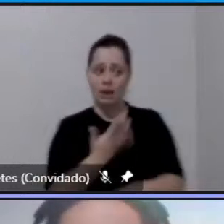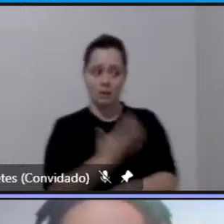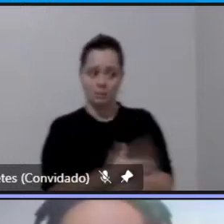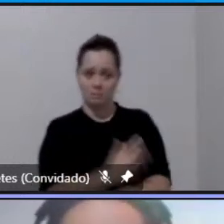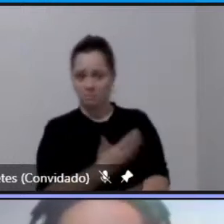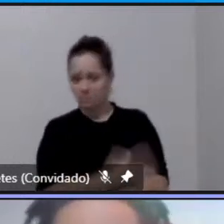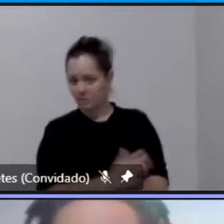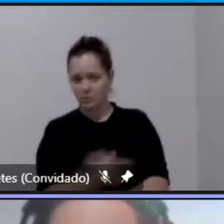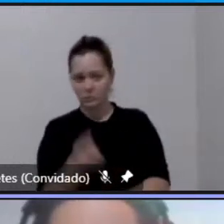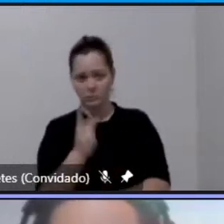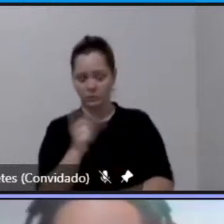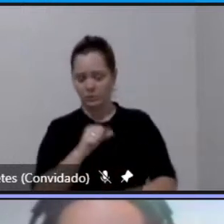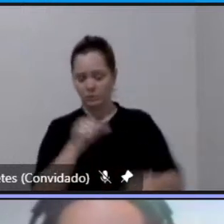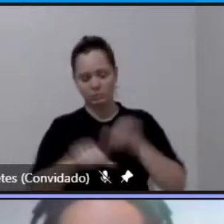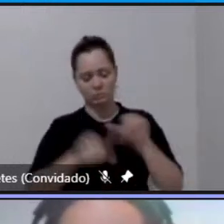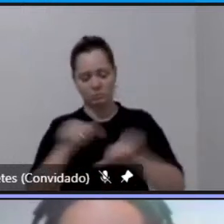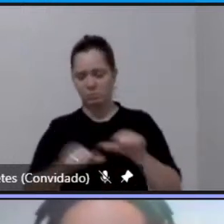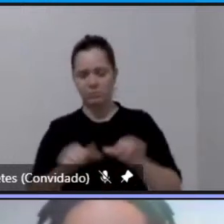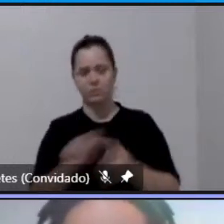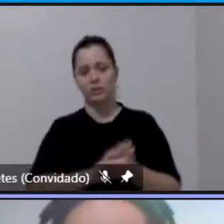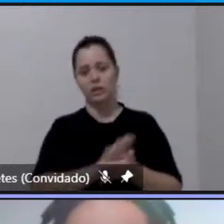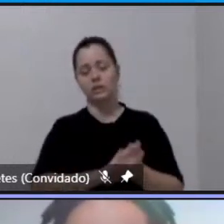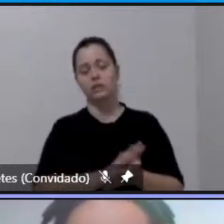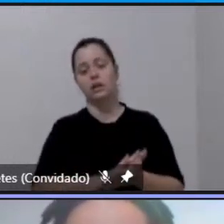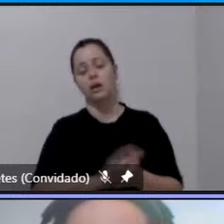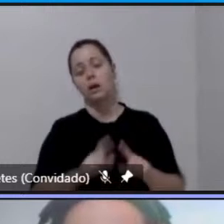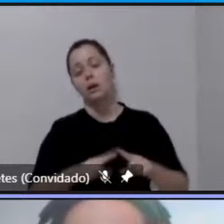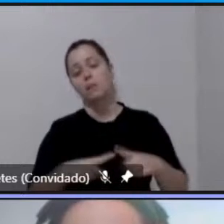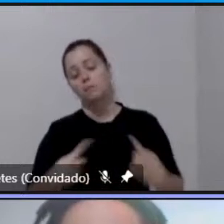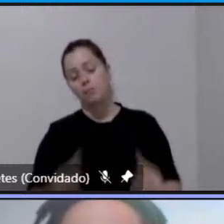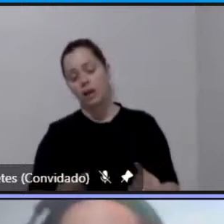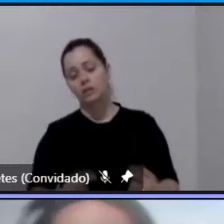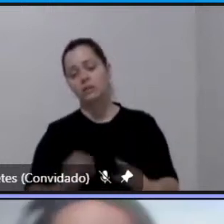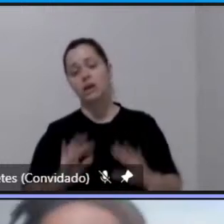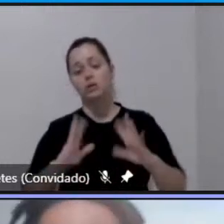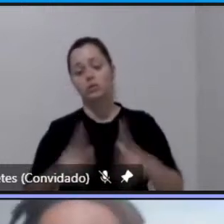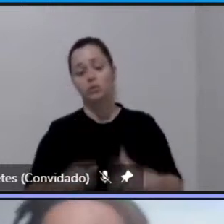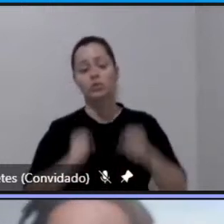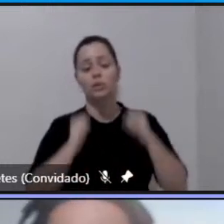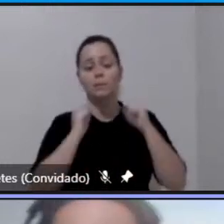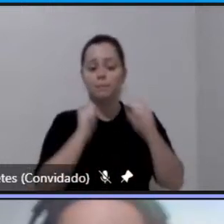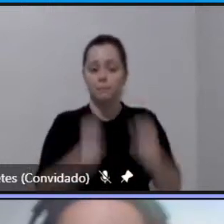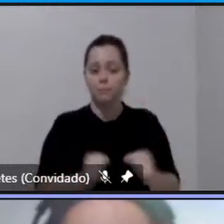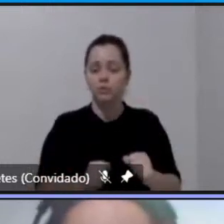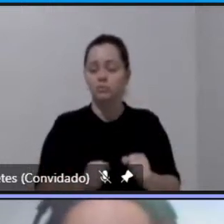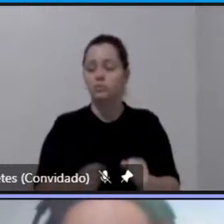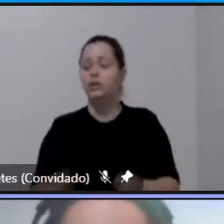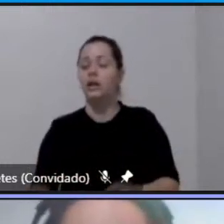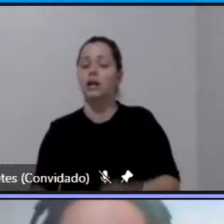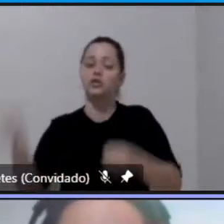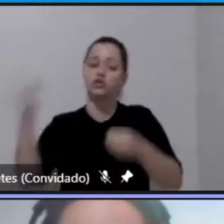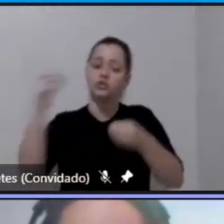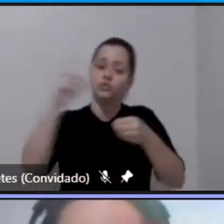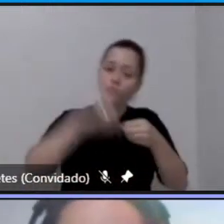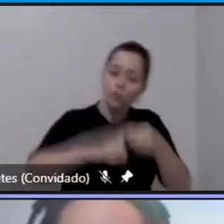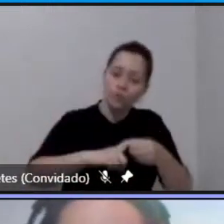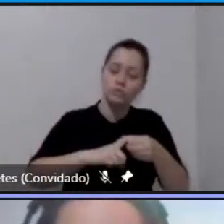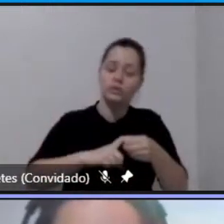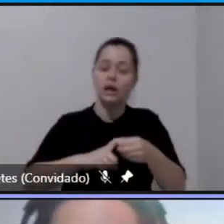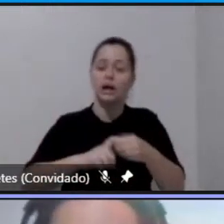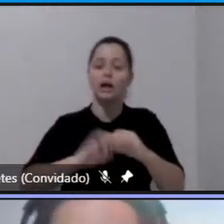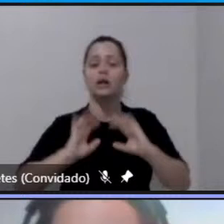eu costumo dizer que com essa possibilidade de voltar o serviço a ser